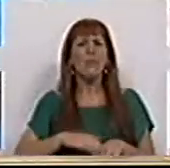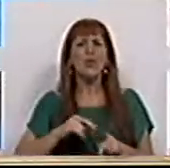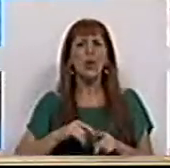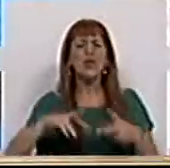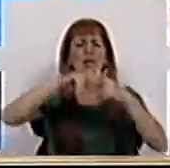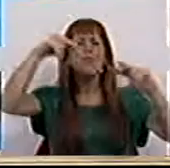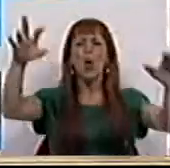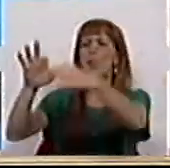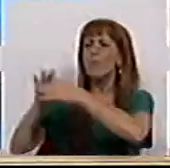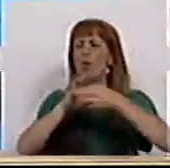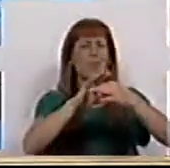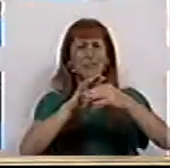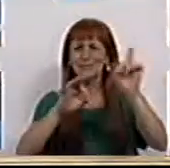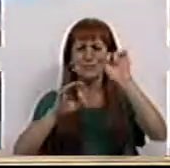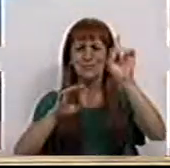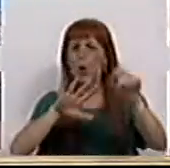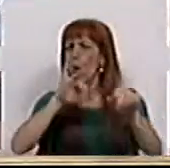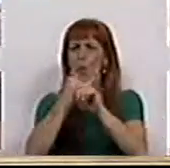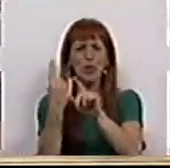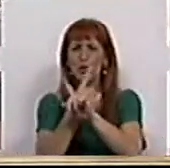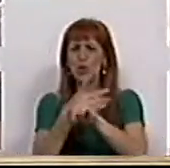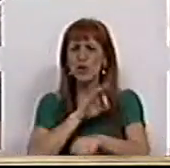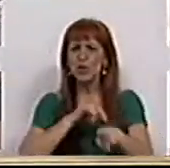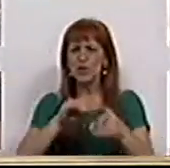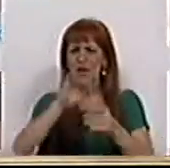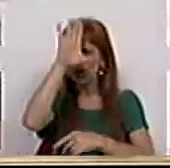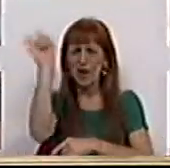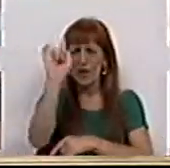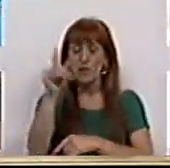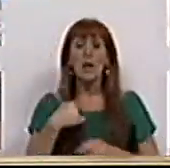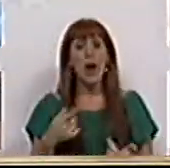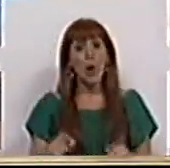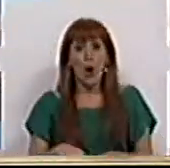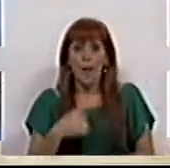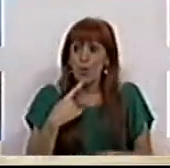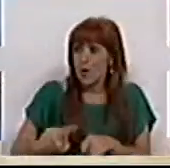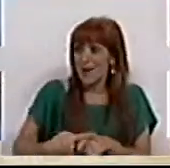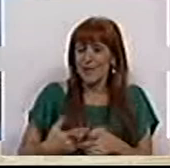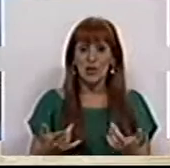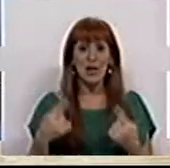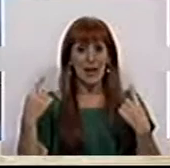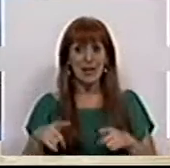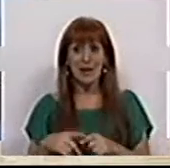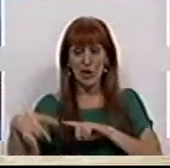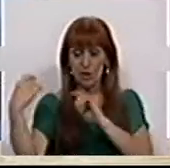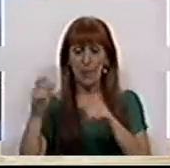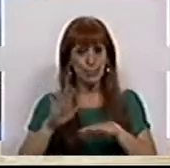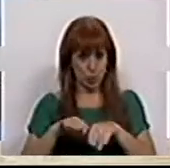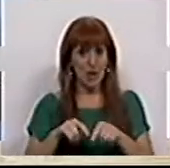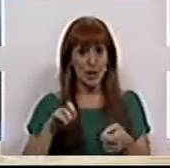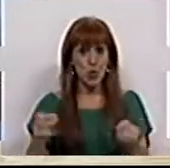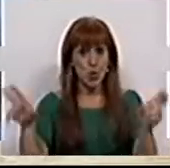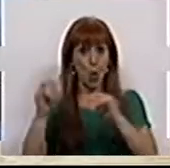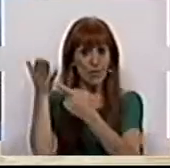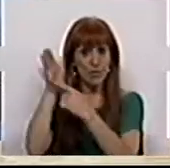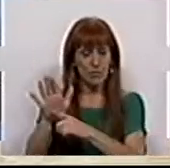o intermunicipalismo, porque isso é outra coisa, Sr. Secretário de Estado. Seria até muito interessante termos um debate sobre esse